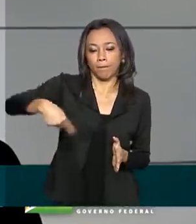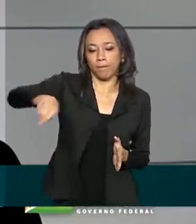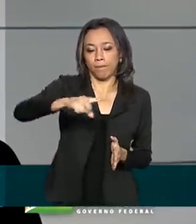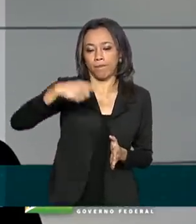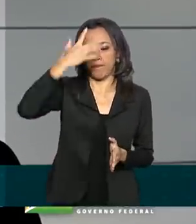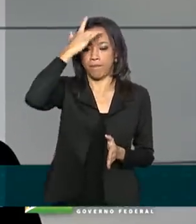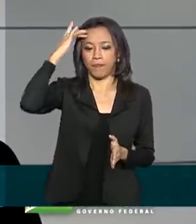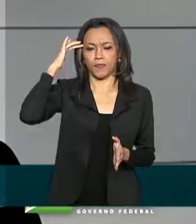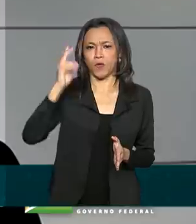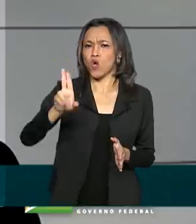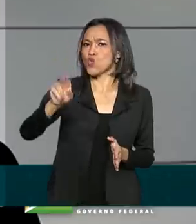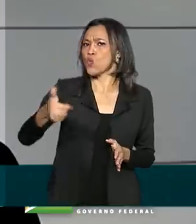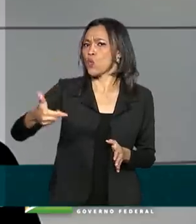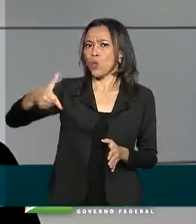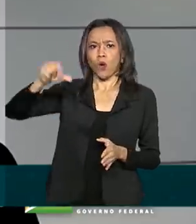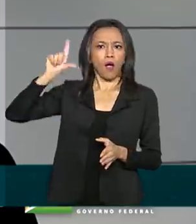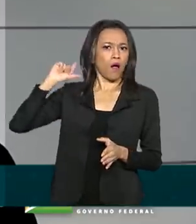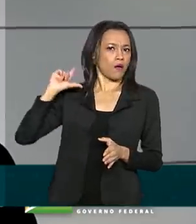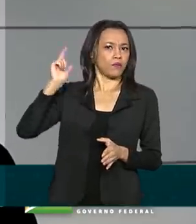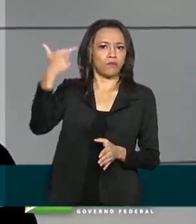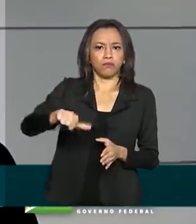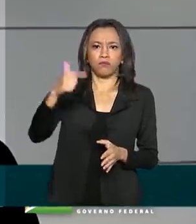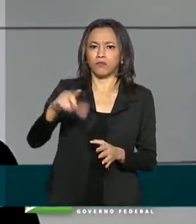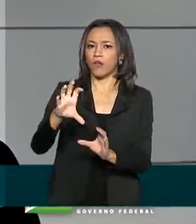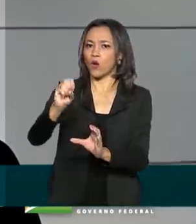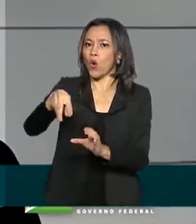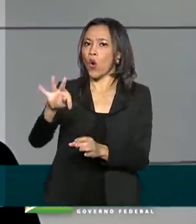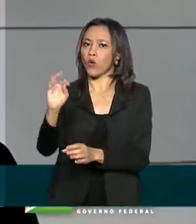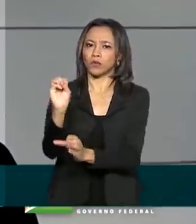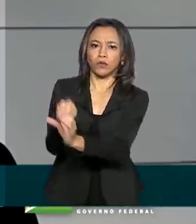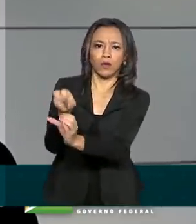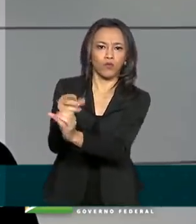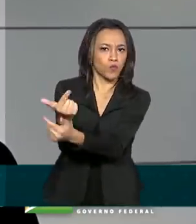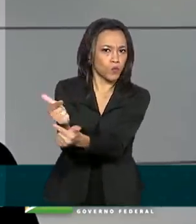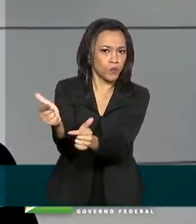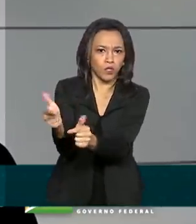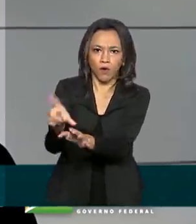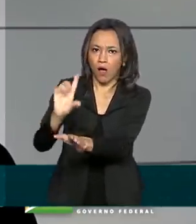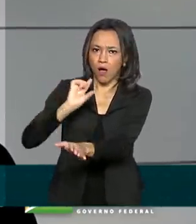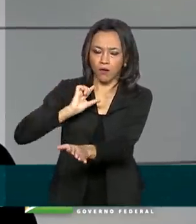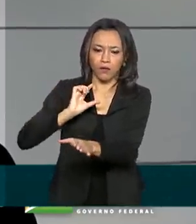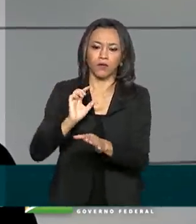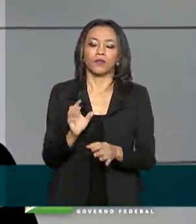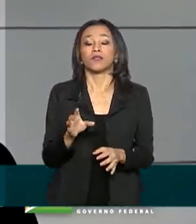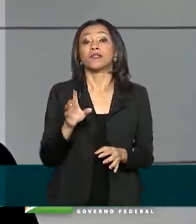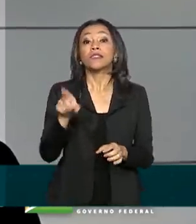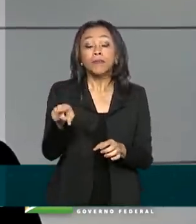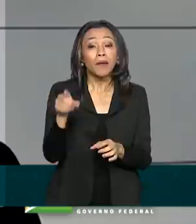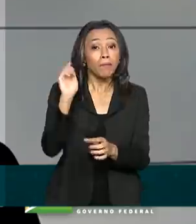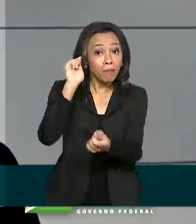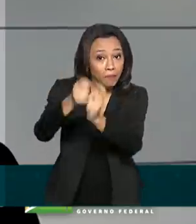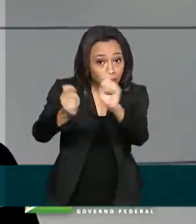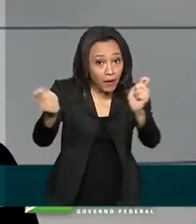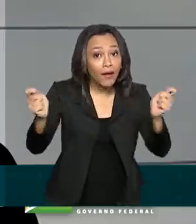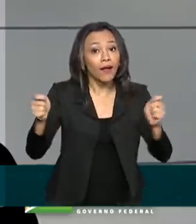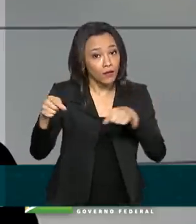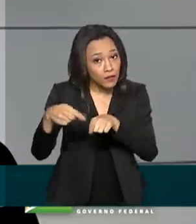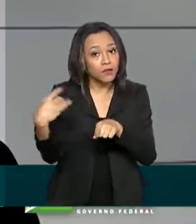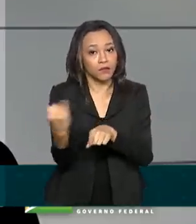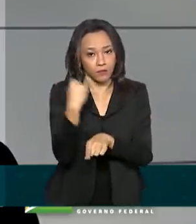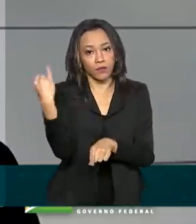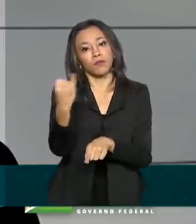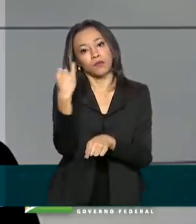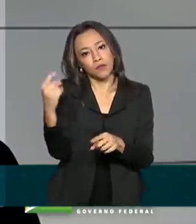que nunca tiveram uma conta em um banco. Então, mais do que pagar o auxílio, que é fundamental,